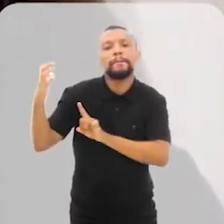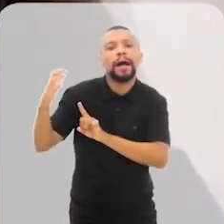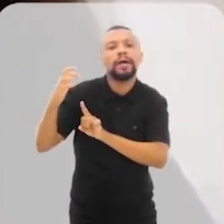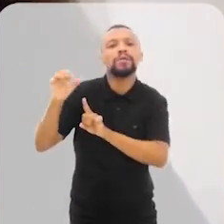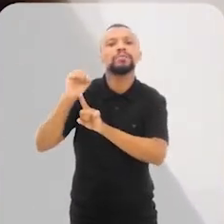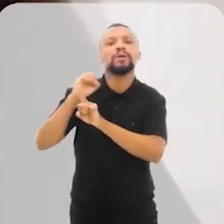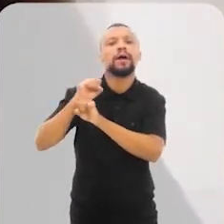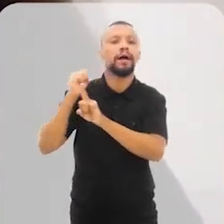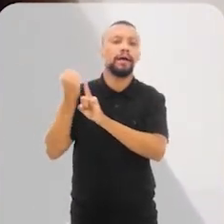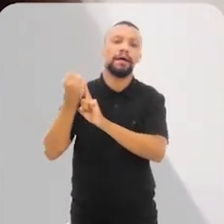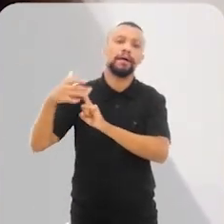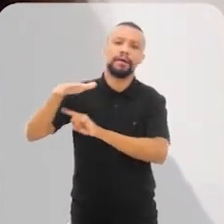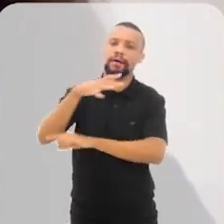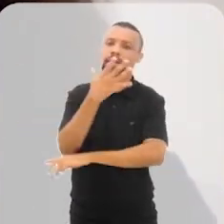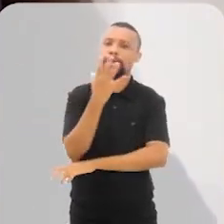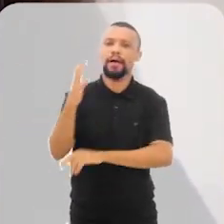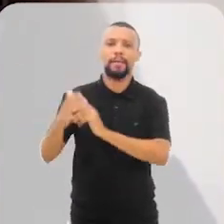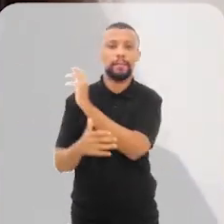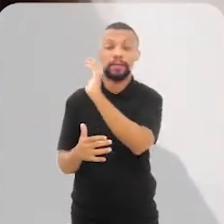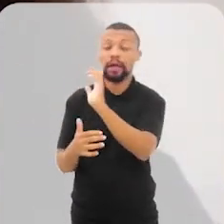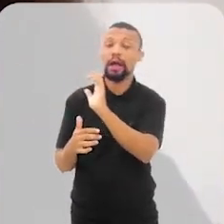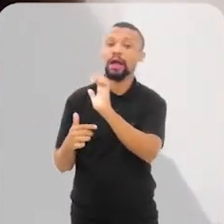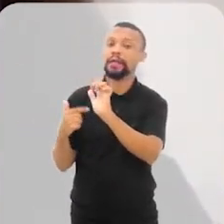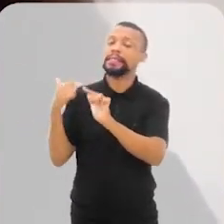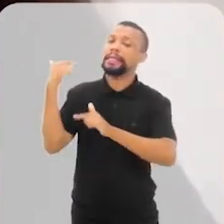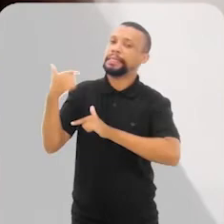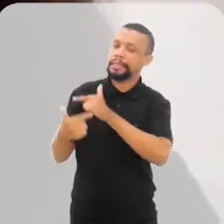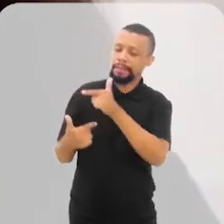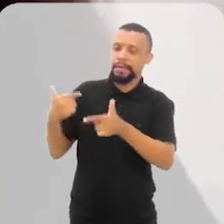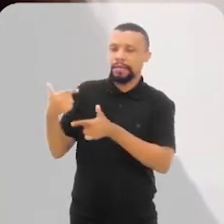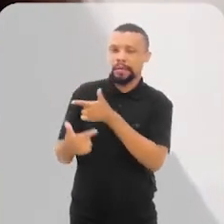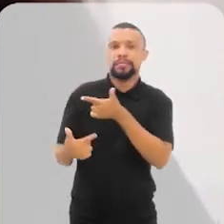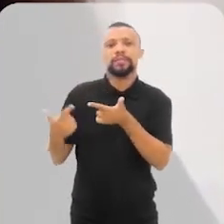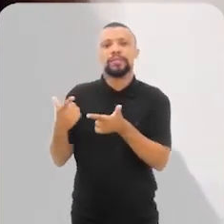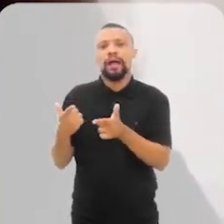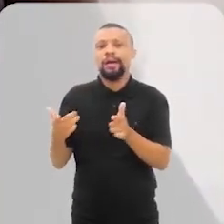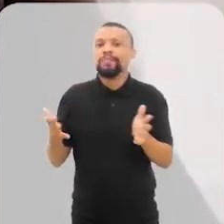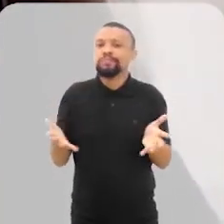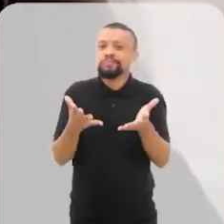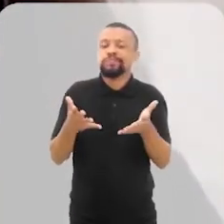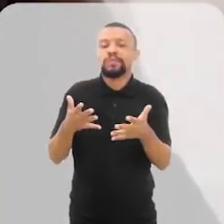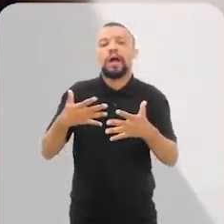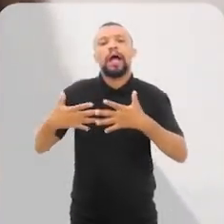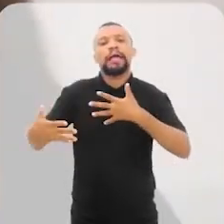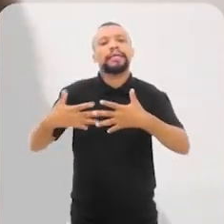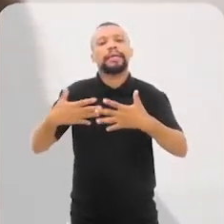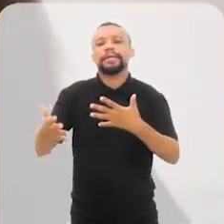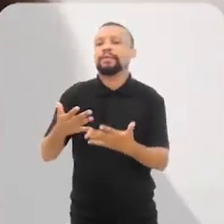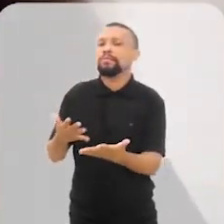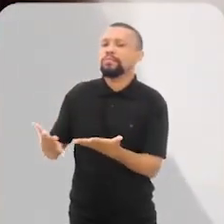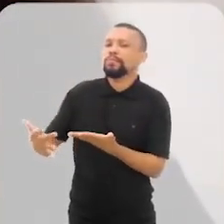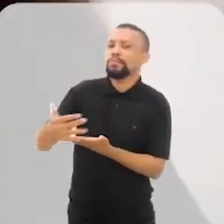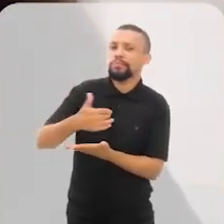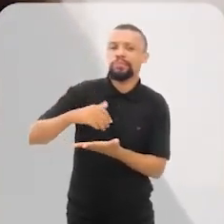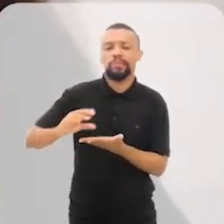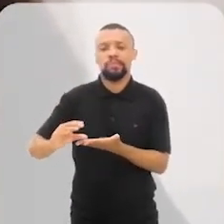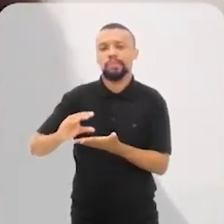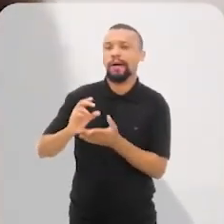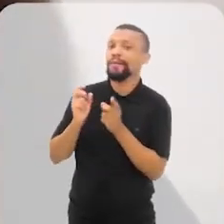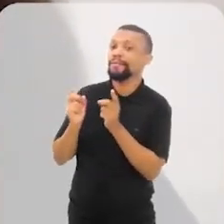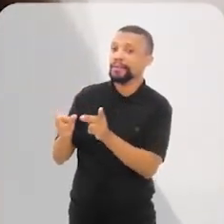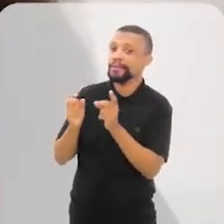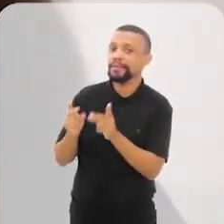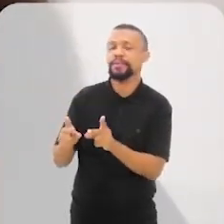socioambiental, está falando assim, olha, é um empreendimento que está trabalhando, está gerando receita, está vendendo produto, está vendendo